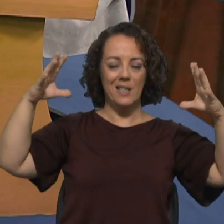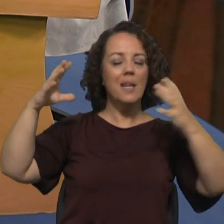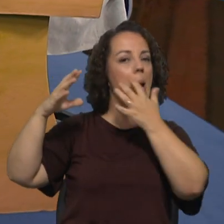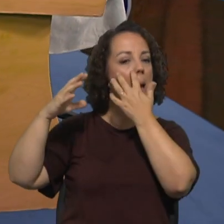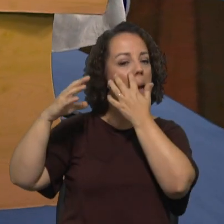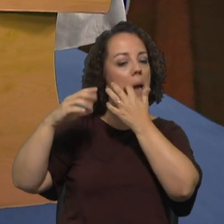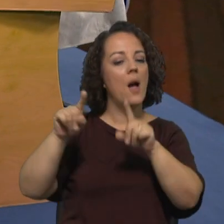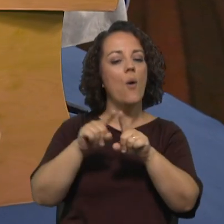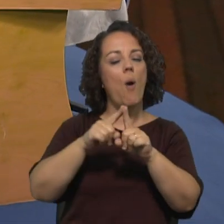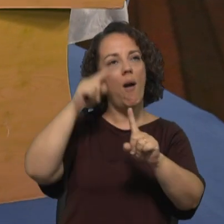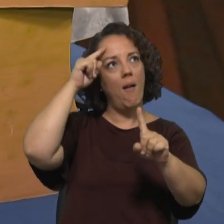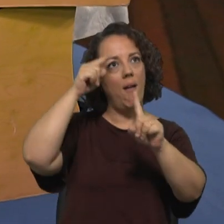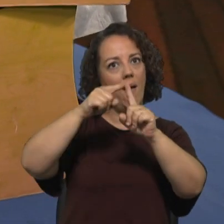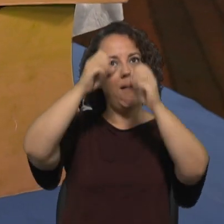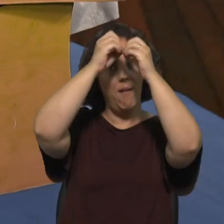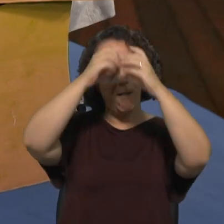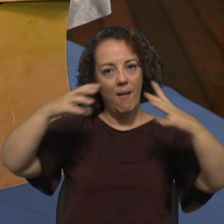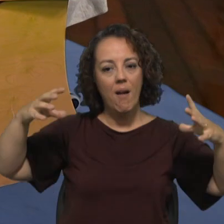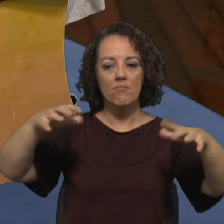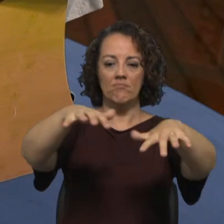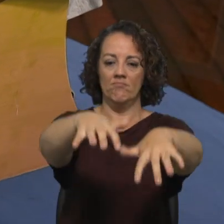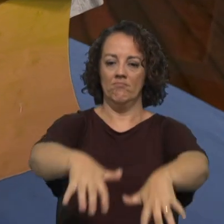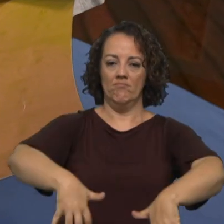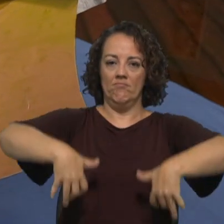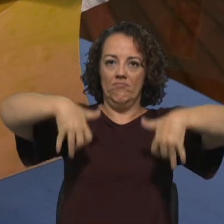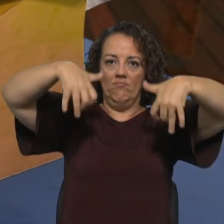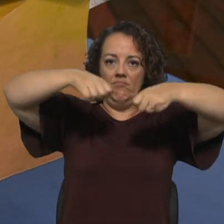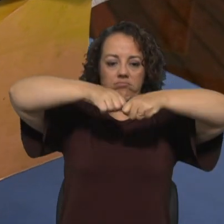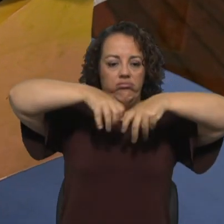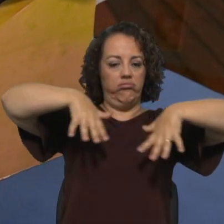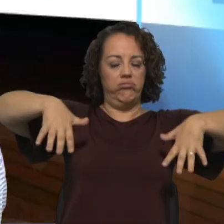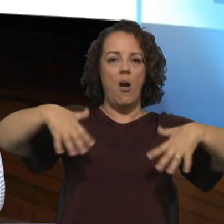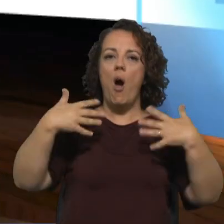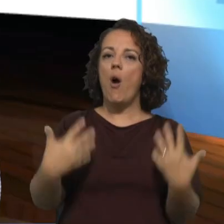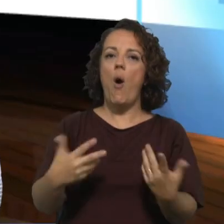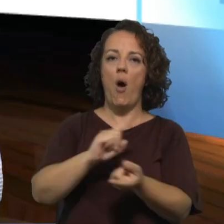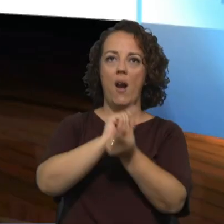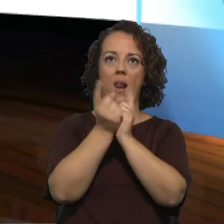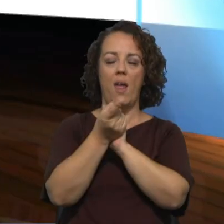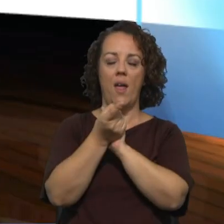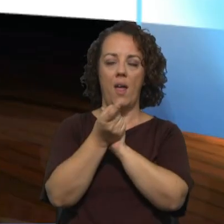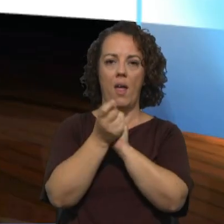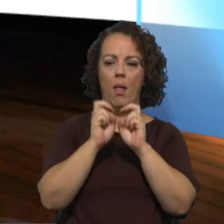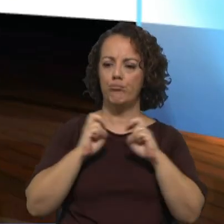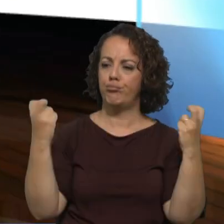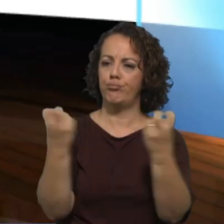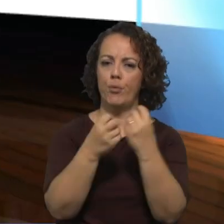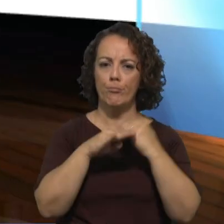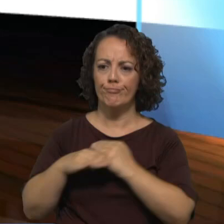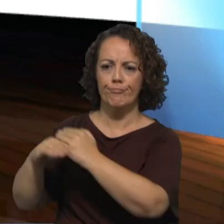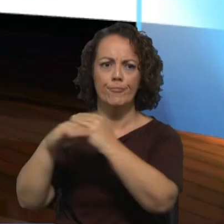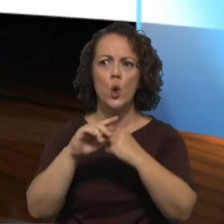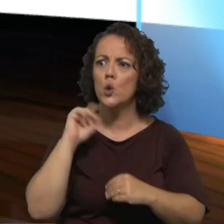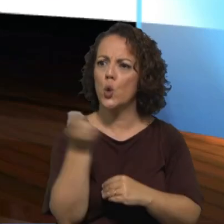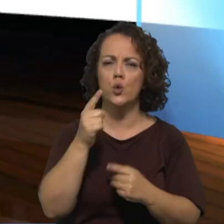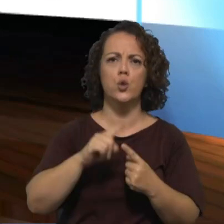uma sala onde todos estão ao mesmo nível todos estão a conversar todos estão a trabalhar e falamos de todos falamos de cardeais